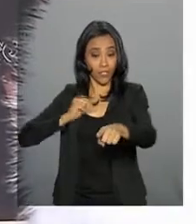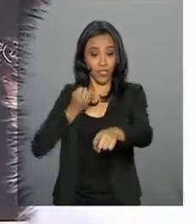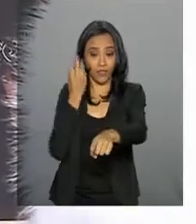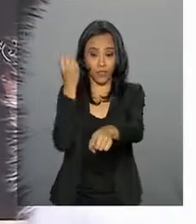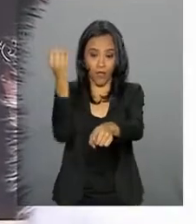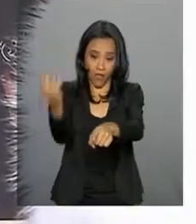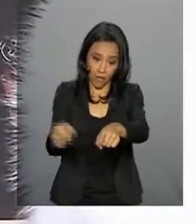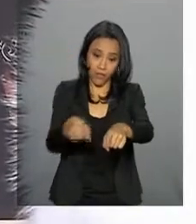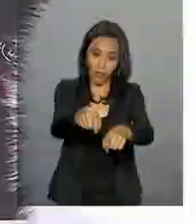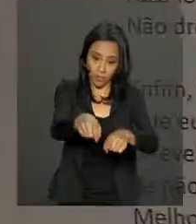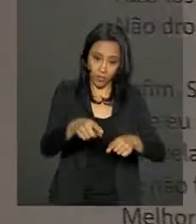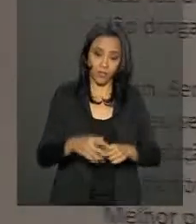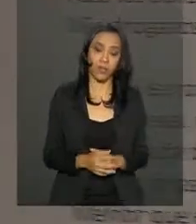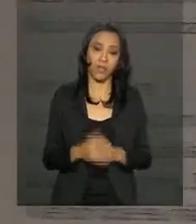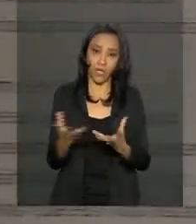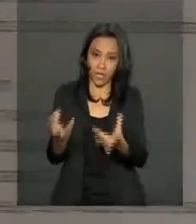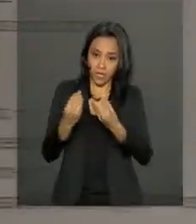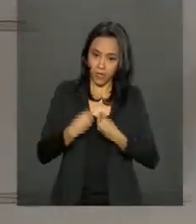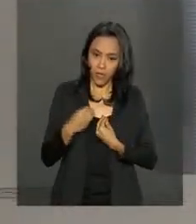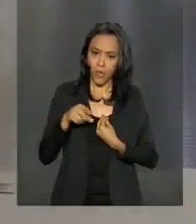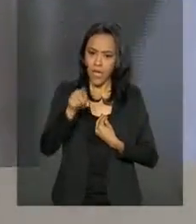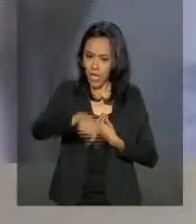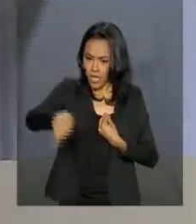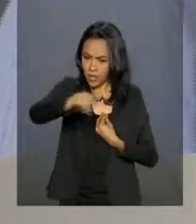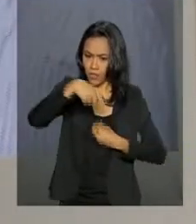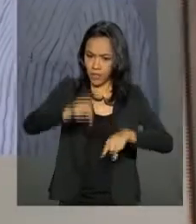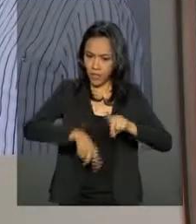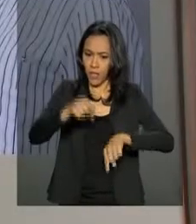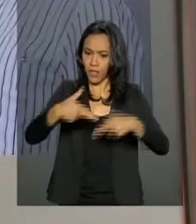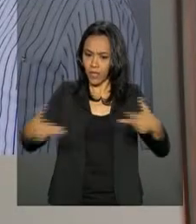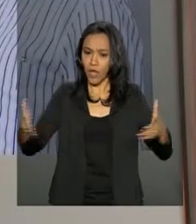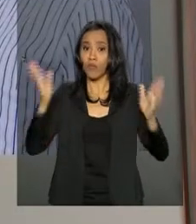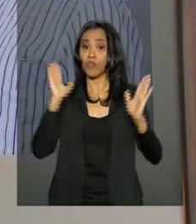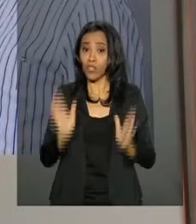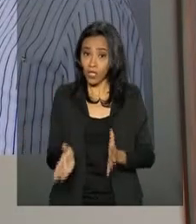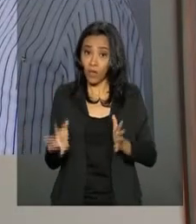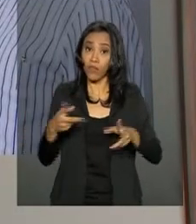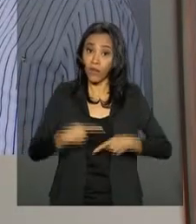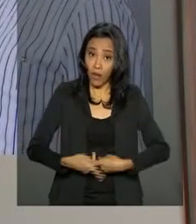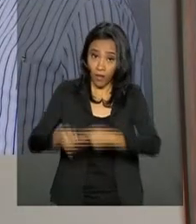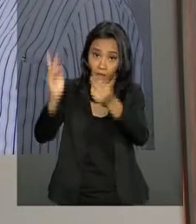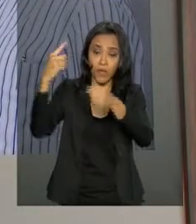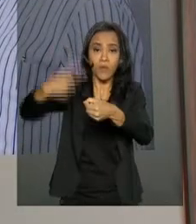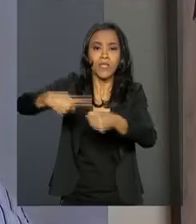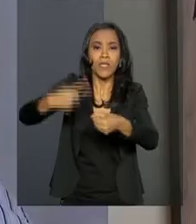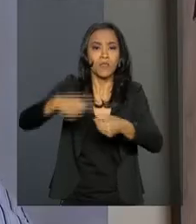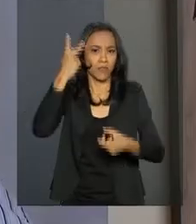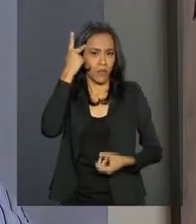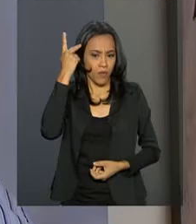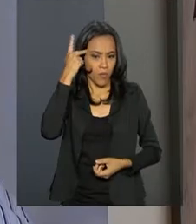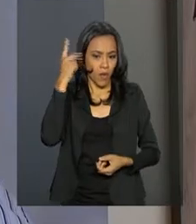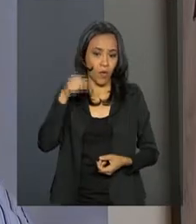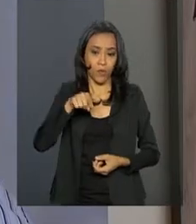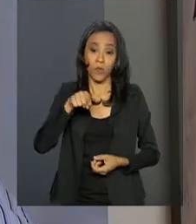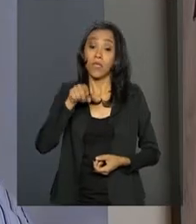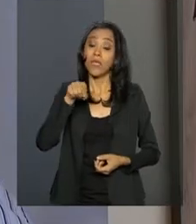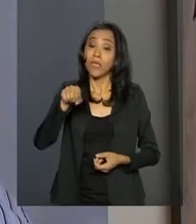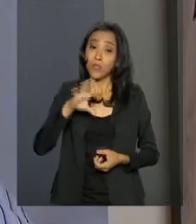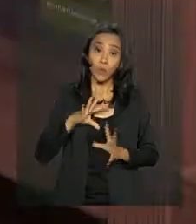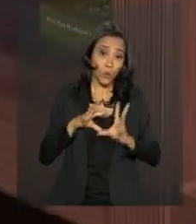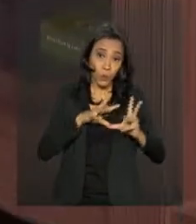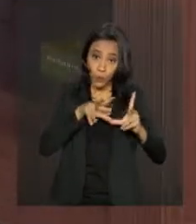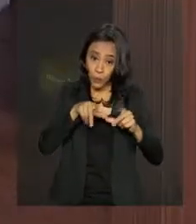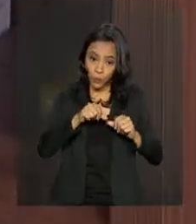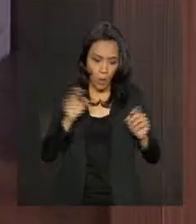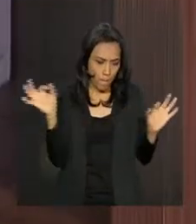e internacionais. Parte do acervo presidencial já foi transferido para a cidade no interior de São Paulo. O restante será